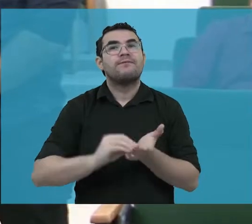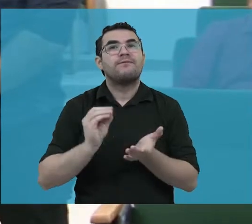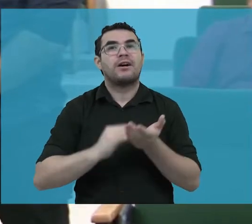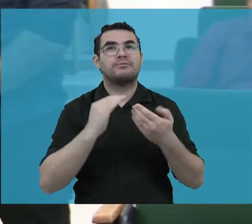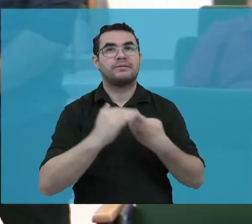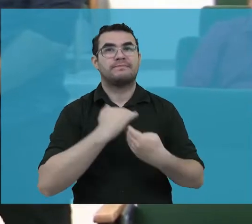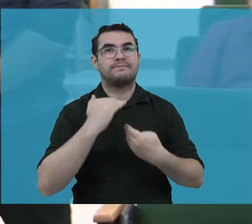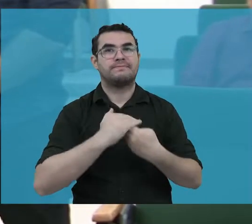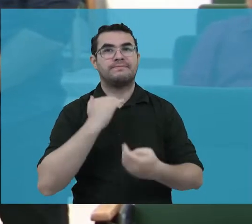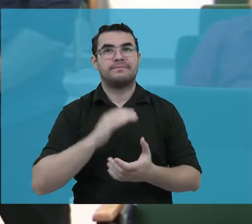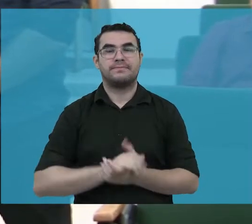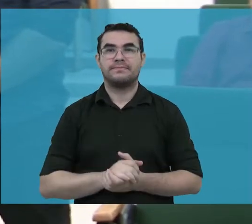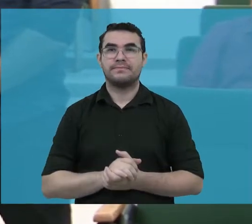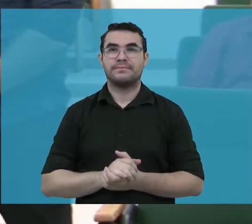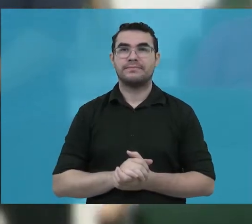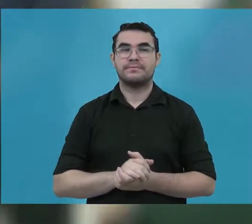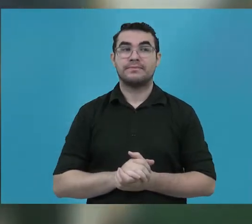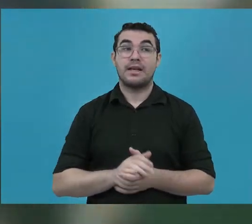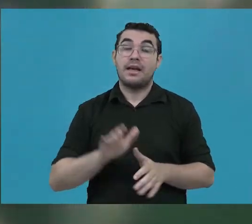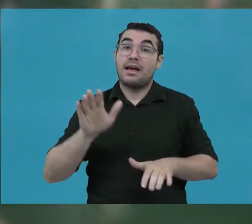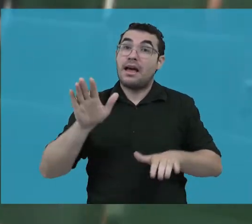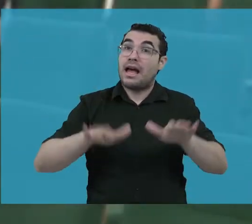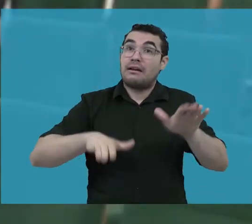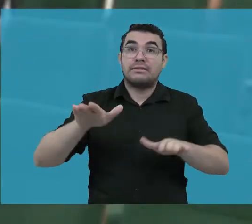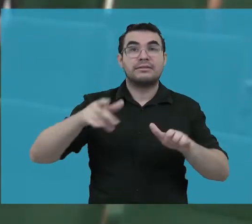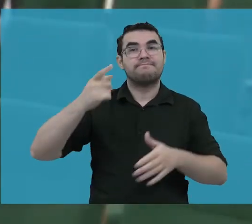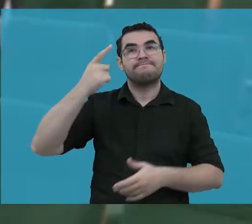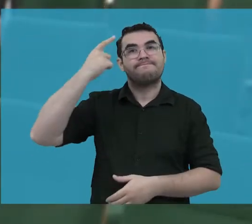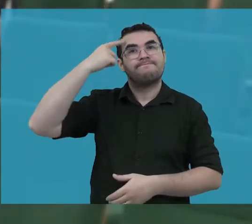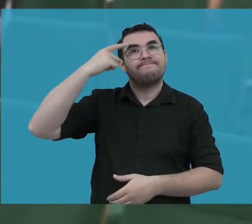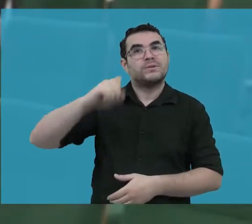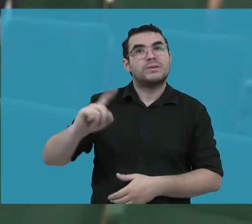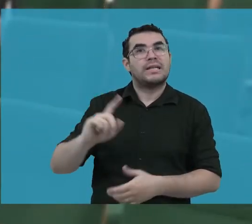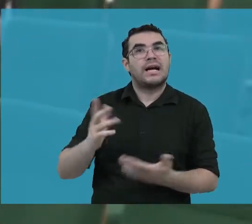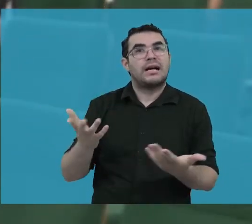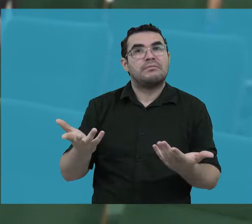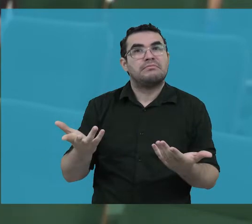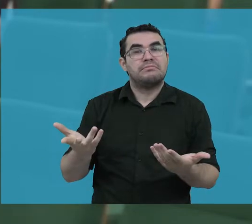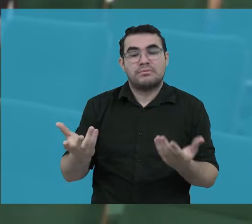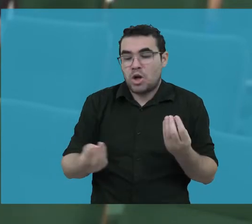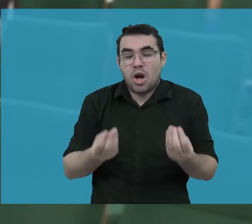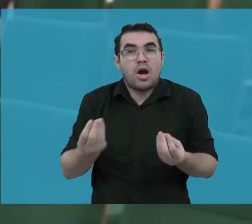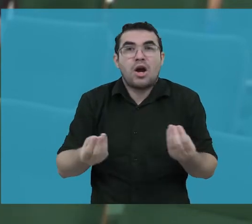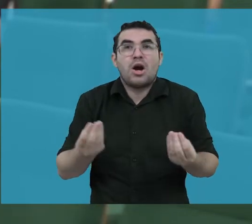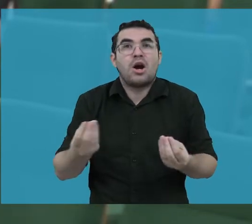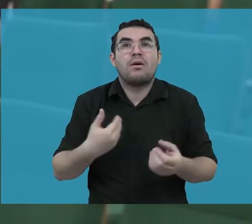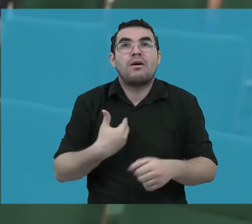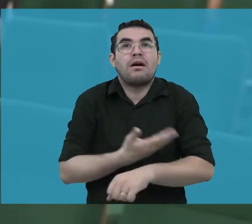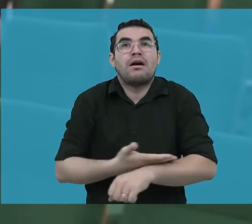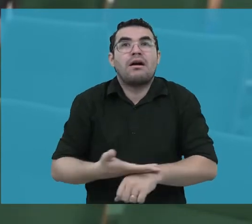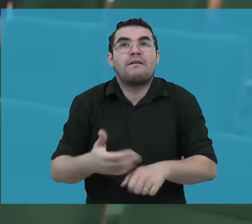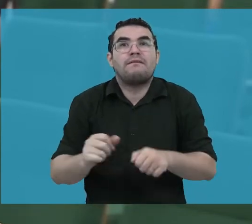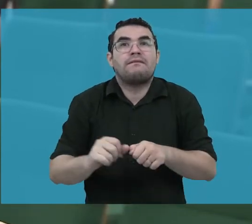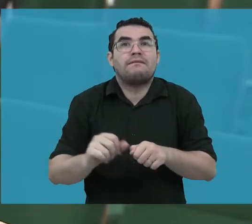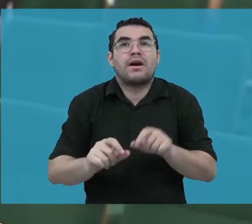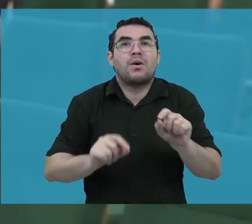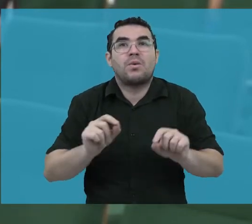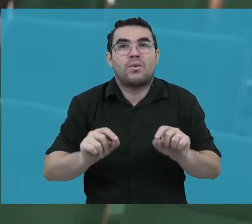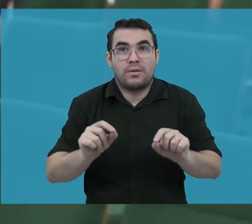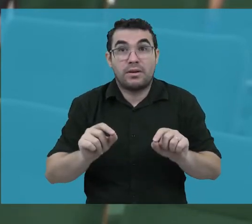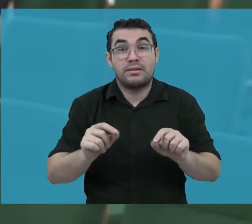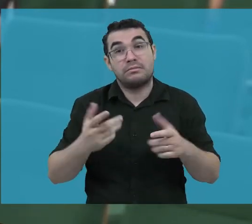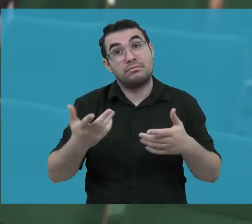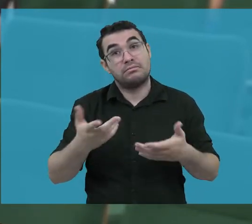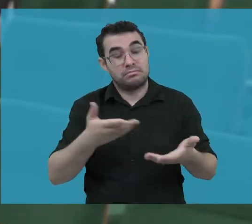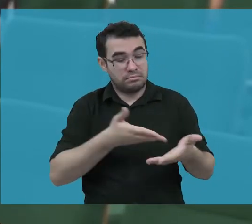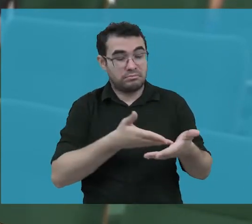necessidade de receber orientações. Muitas vezes nós não temos certeza da conduta a se tomar.